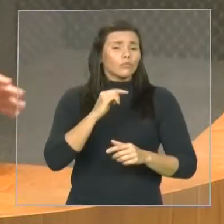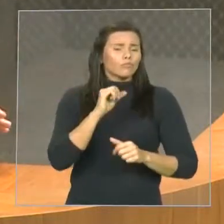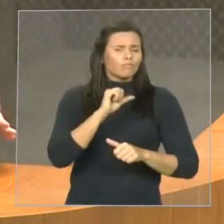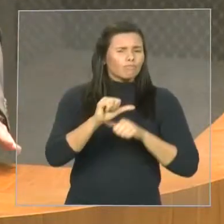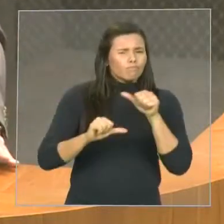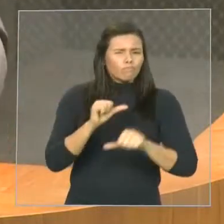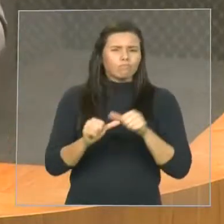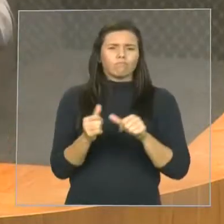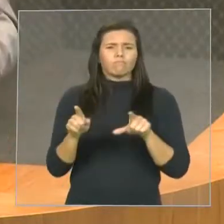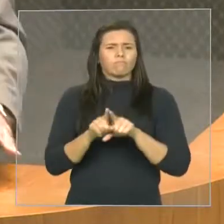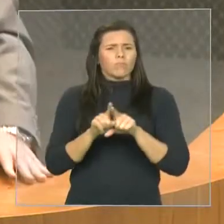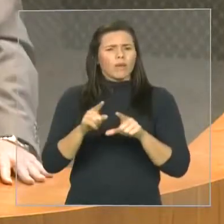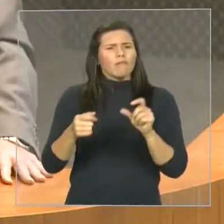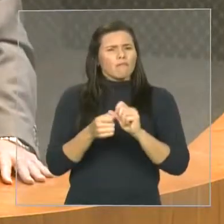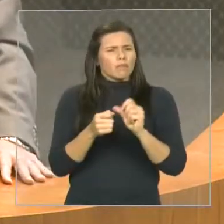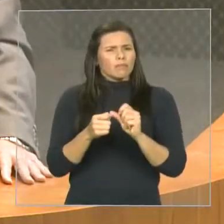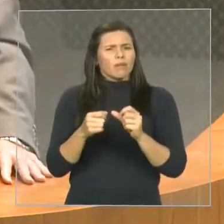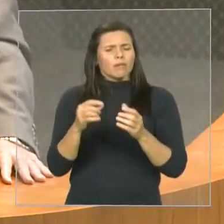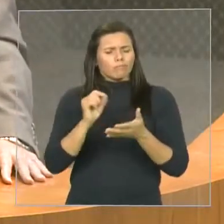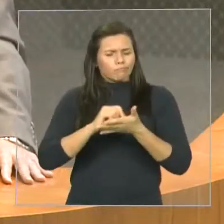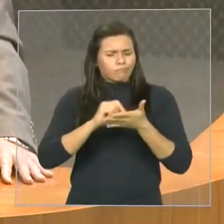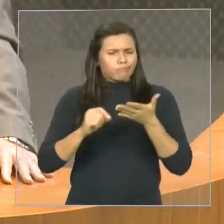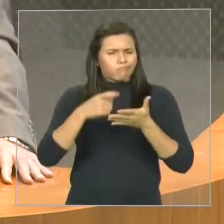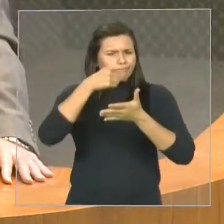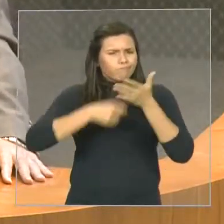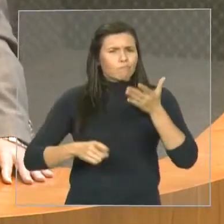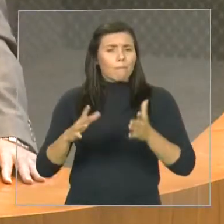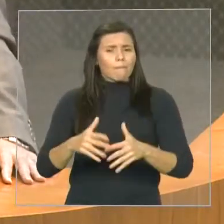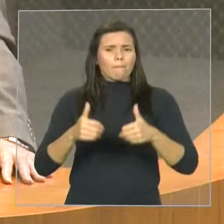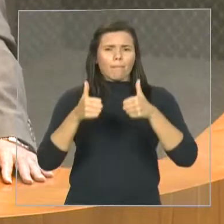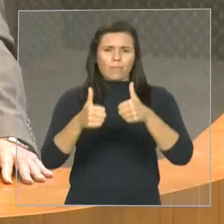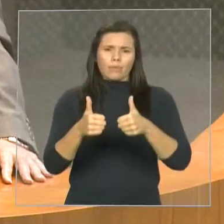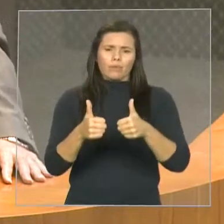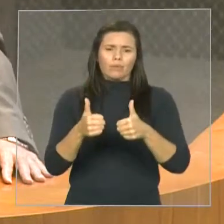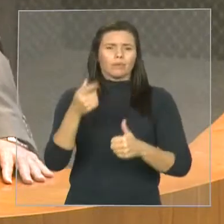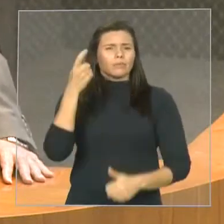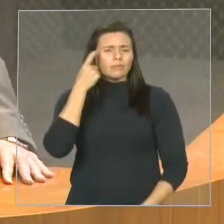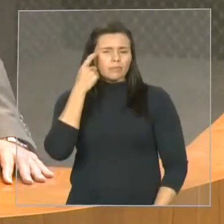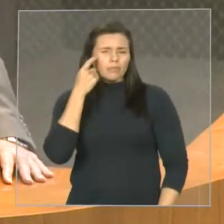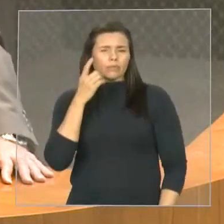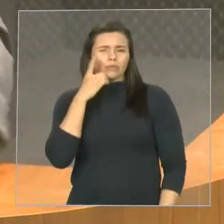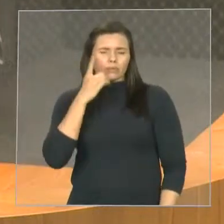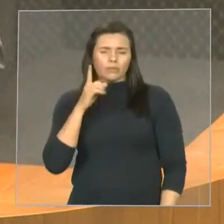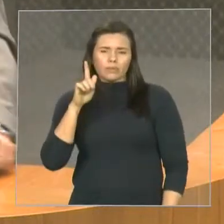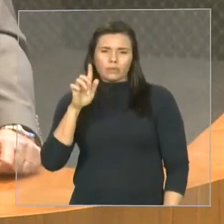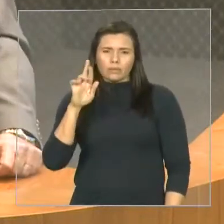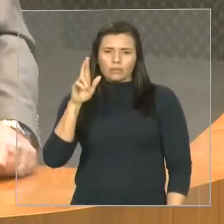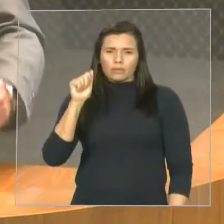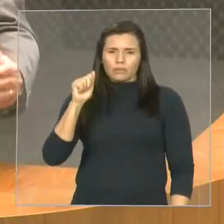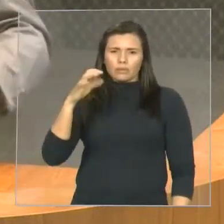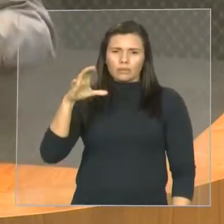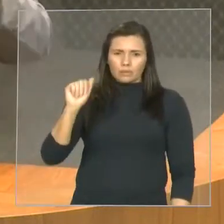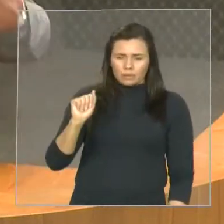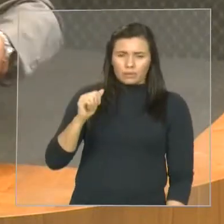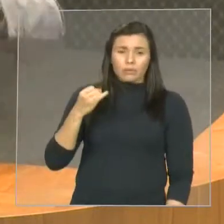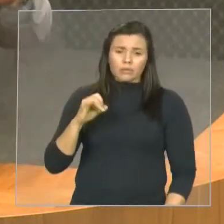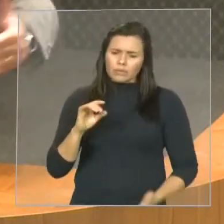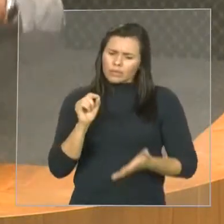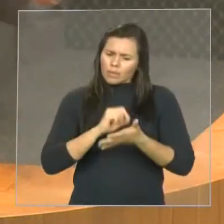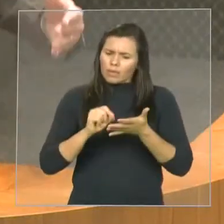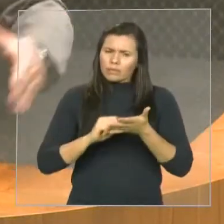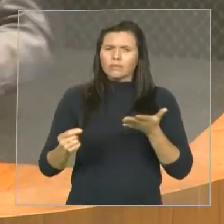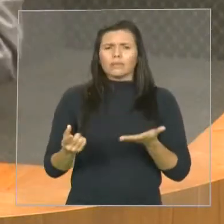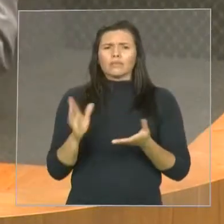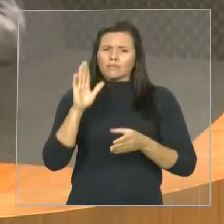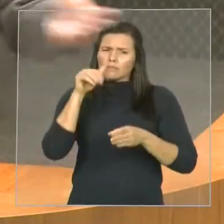disso. Imagine, deputada Graça Paz, se nós votássemos aqui um cheque em branco para fazer uma renegociação do